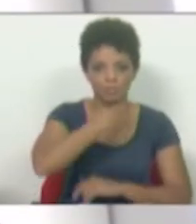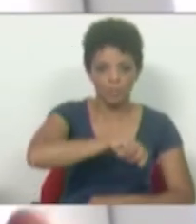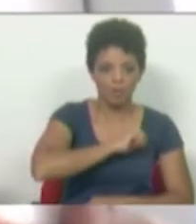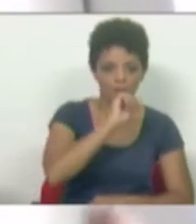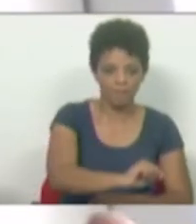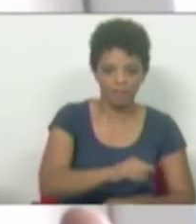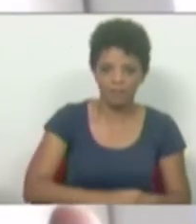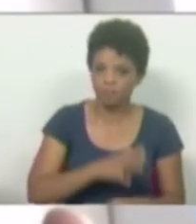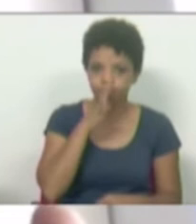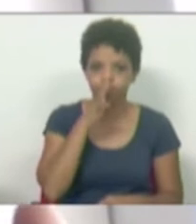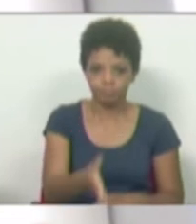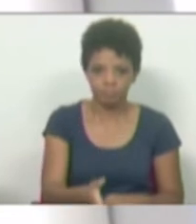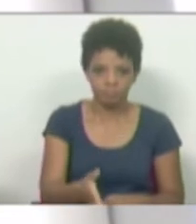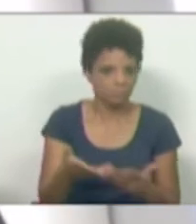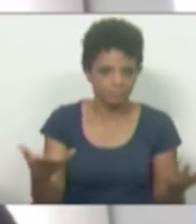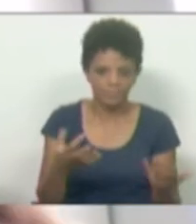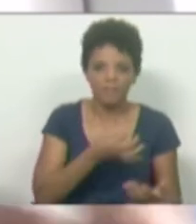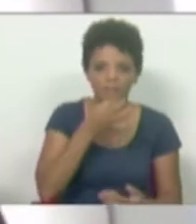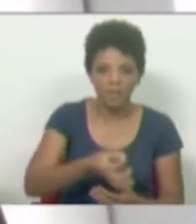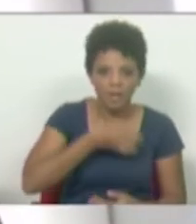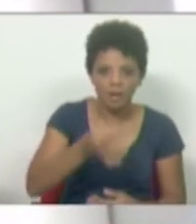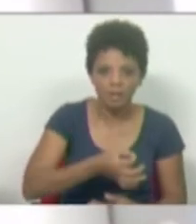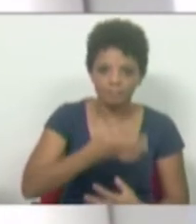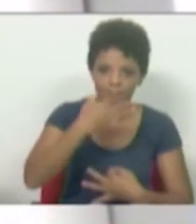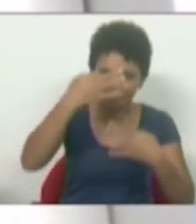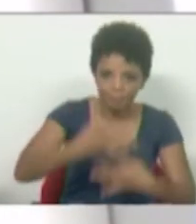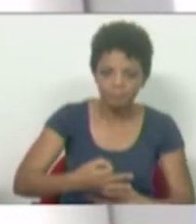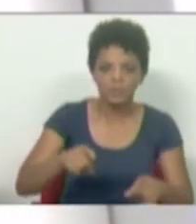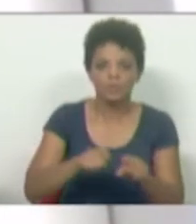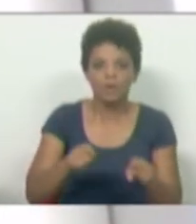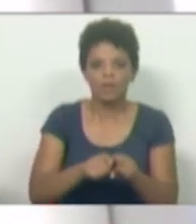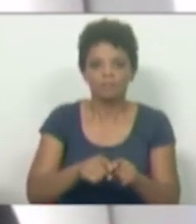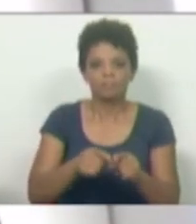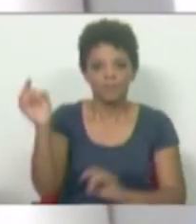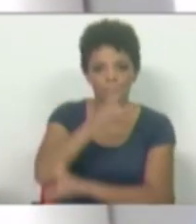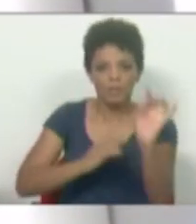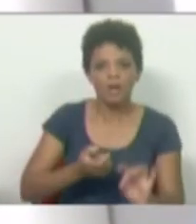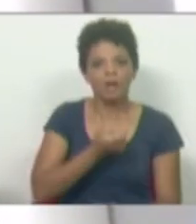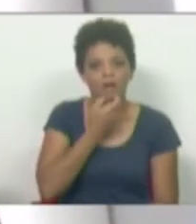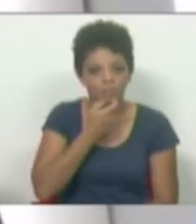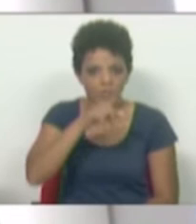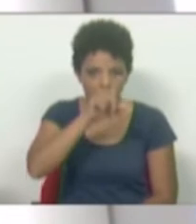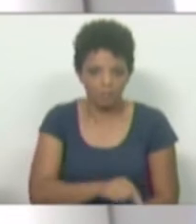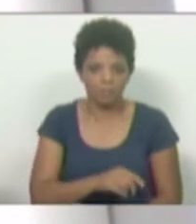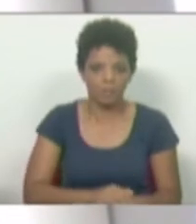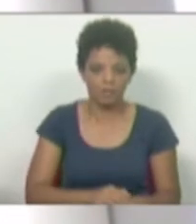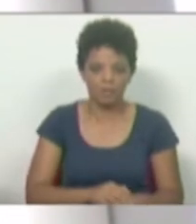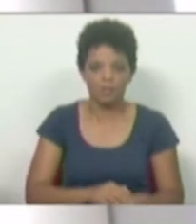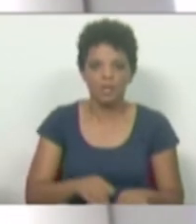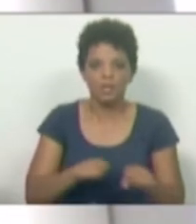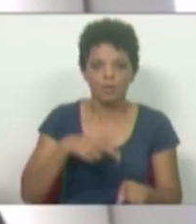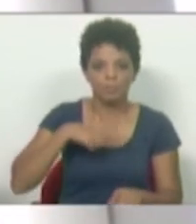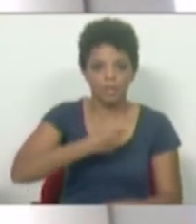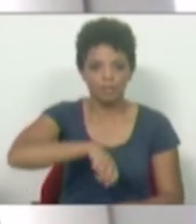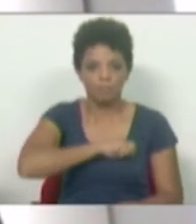Não é possível falar e levar a sério a Convergência Europeia sem levar a sério também esta divergência ibérica.